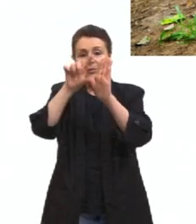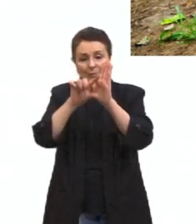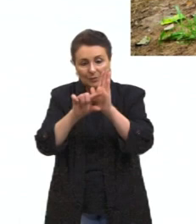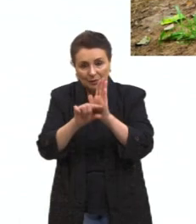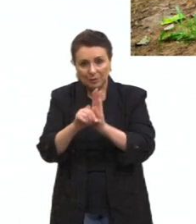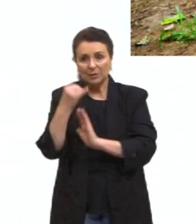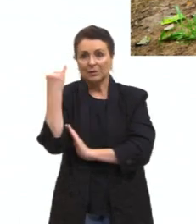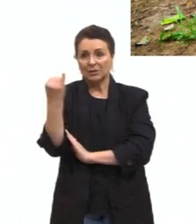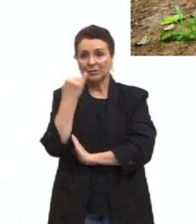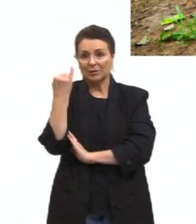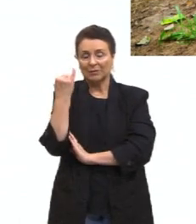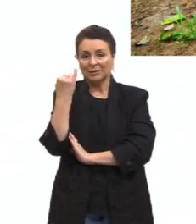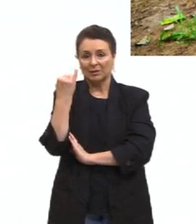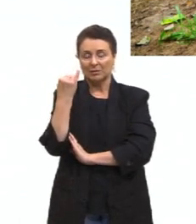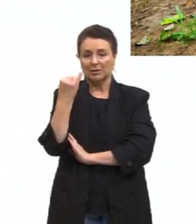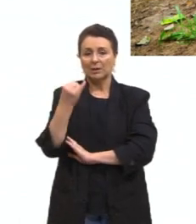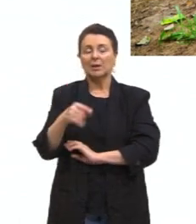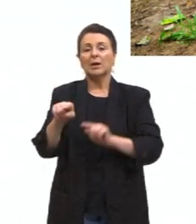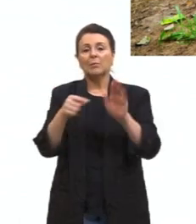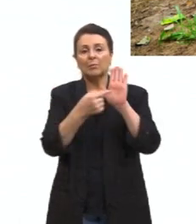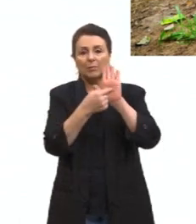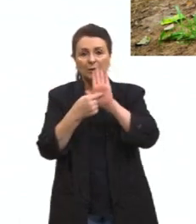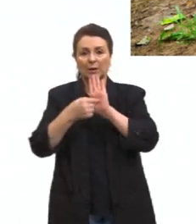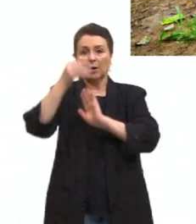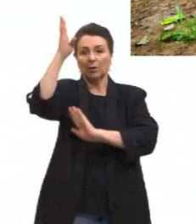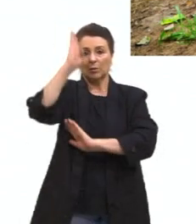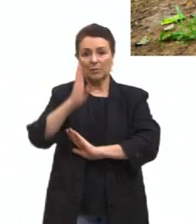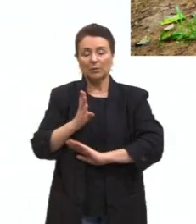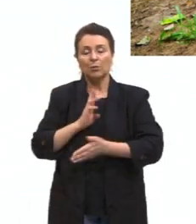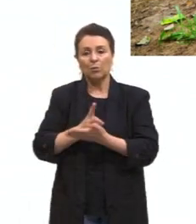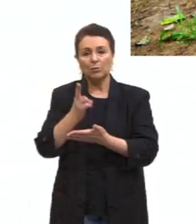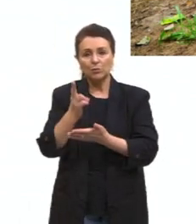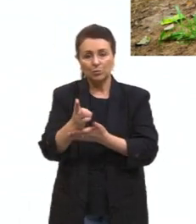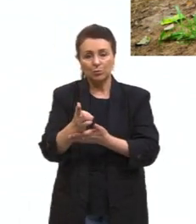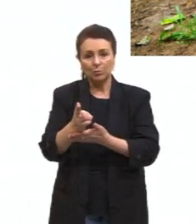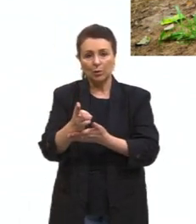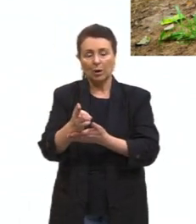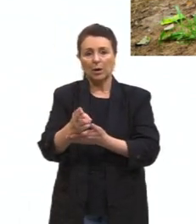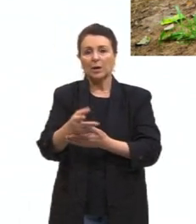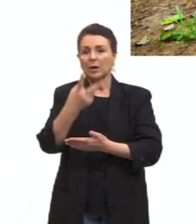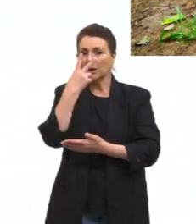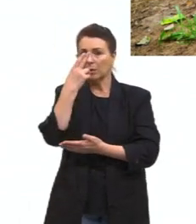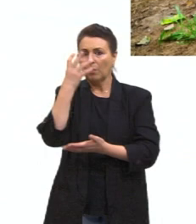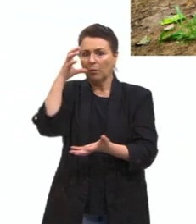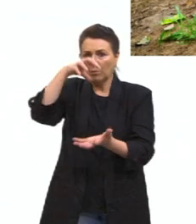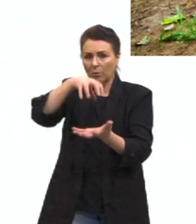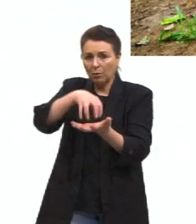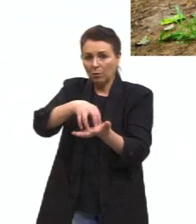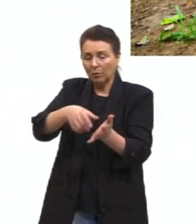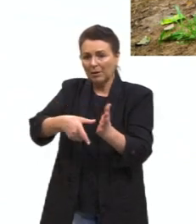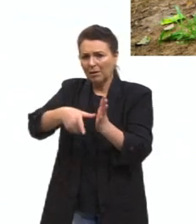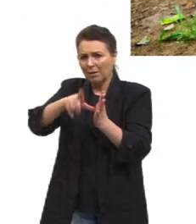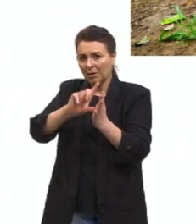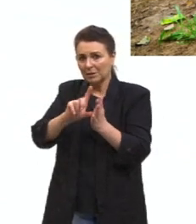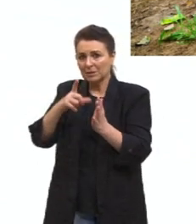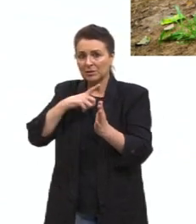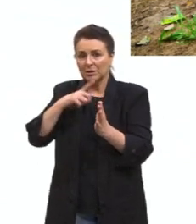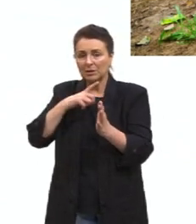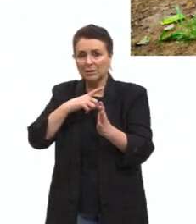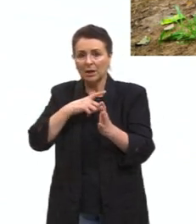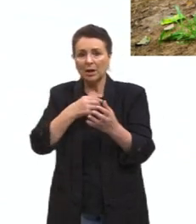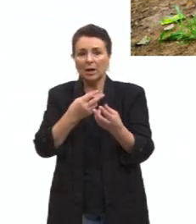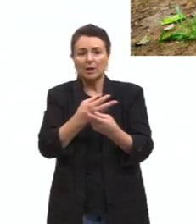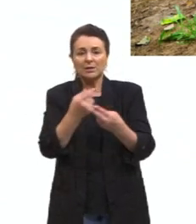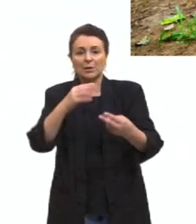também, que o Brasil, de certa forma, continua nessa posição que ele tinha quando era colônia, de ser uma espécie de celeiro do mundo.